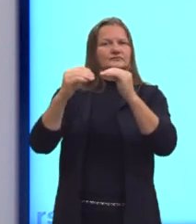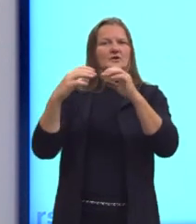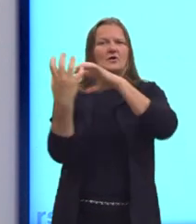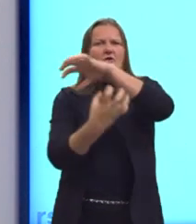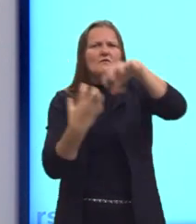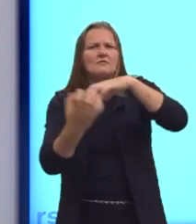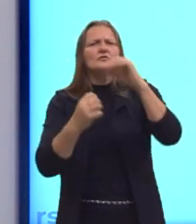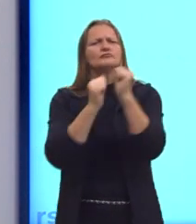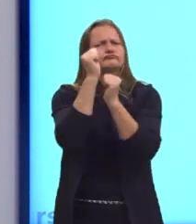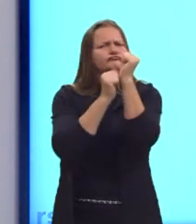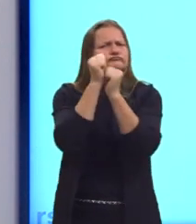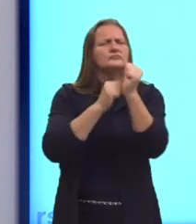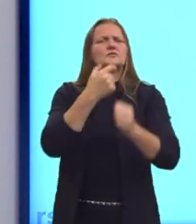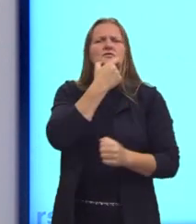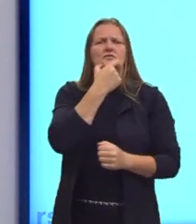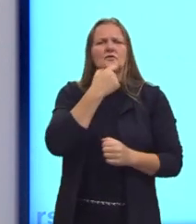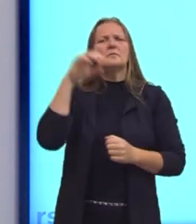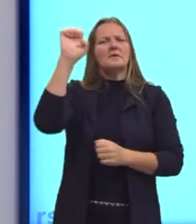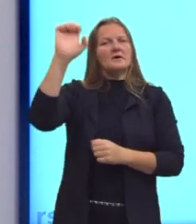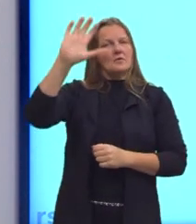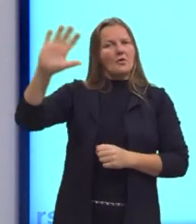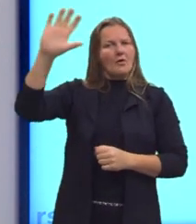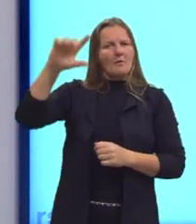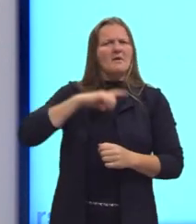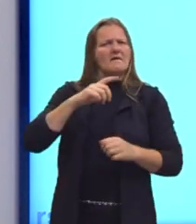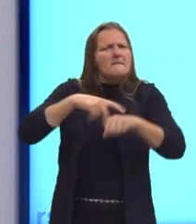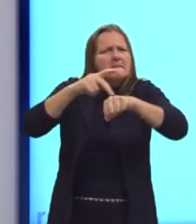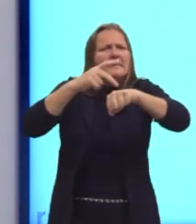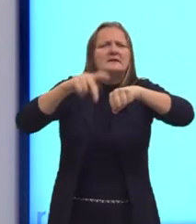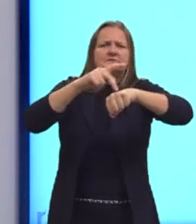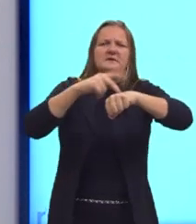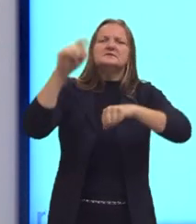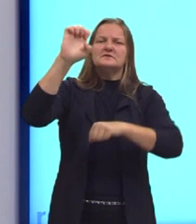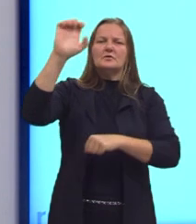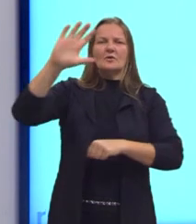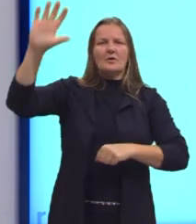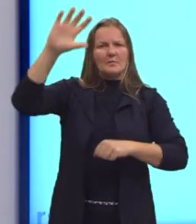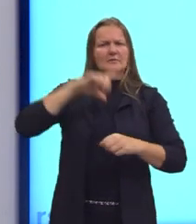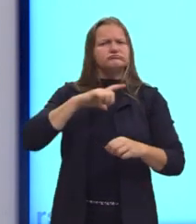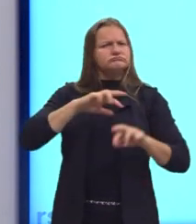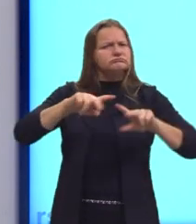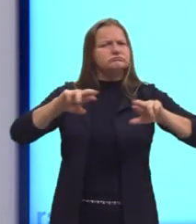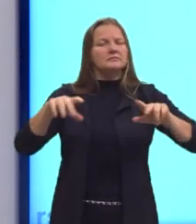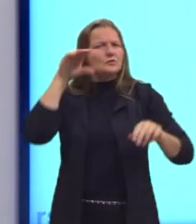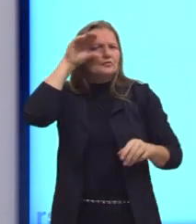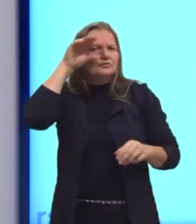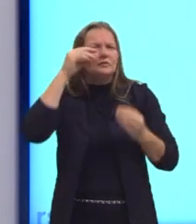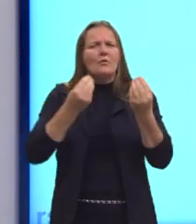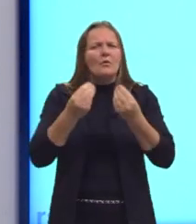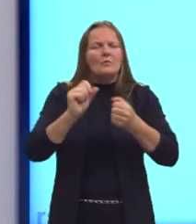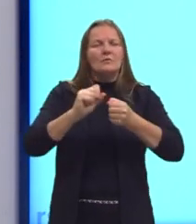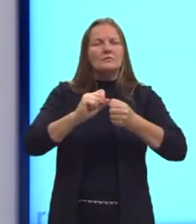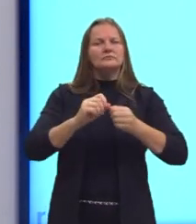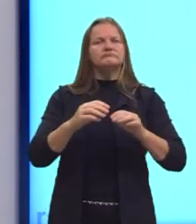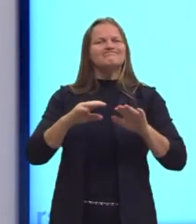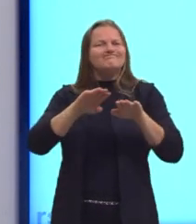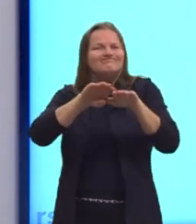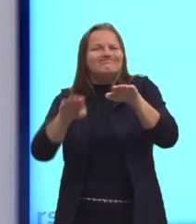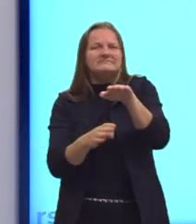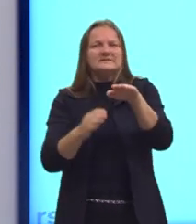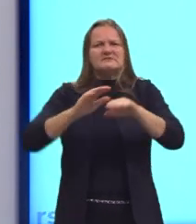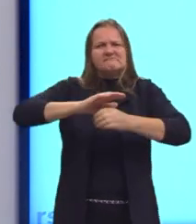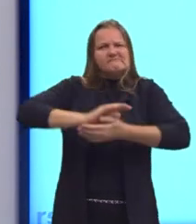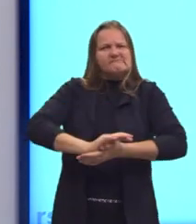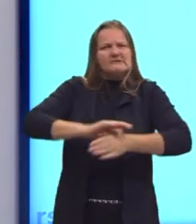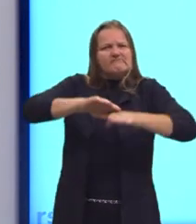industrial na Inglaterra, na Europa, como em vários países da Europa. E aí ele observa muitas mazelas da sociedade,